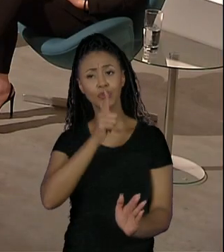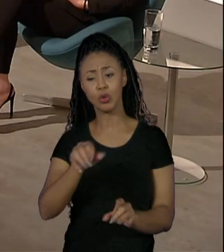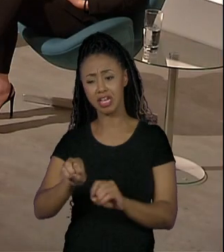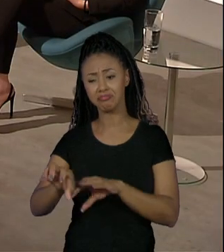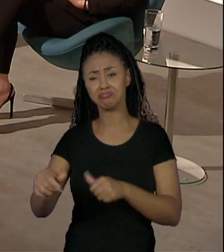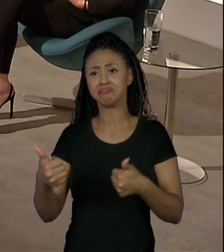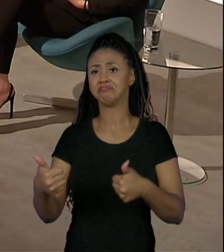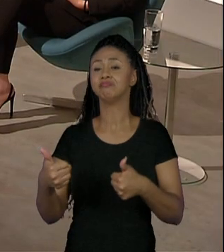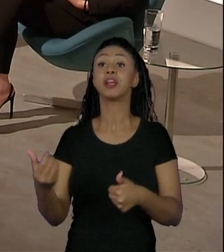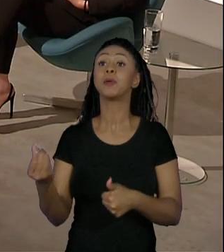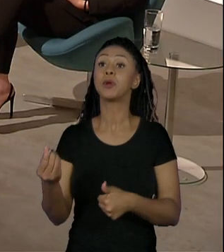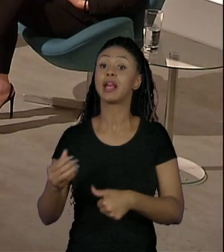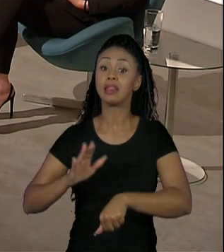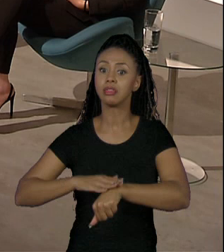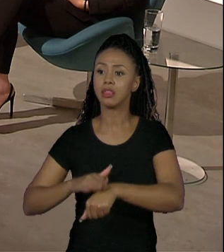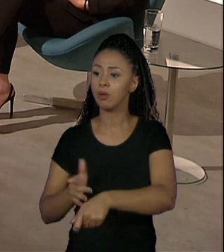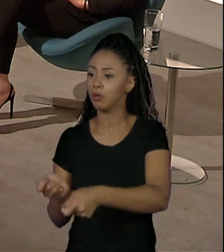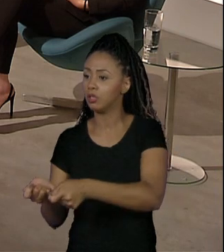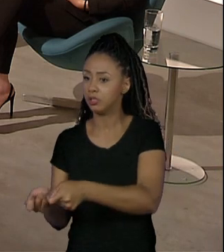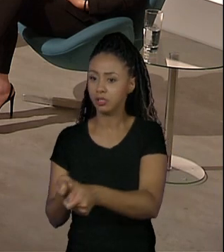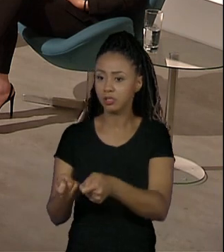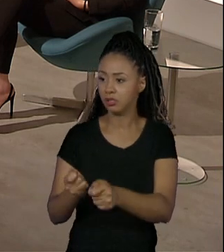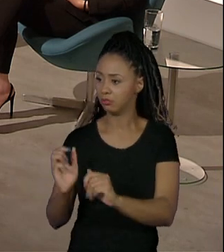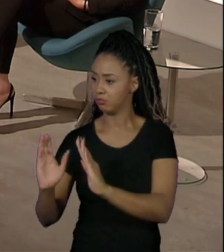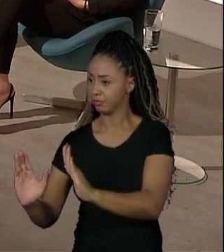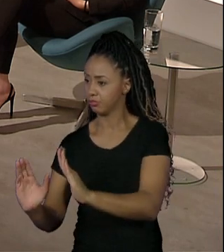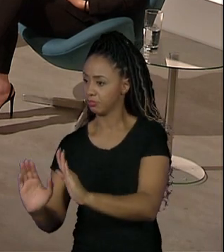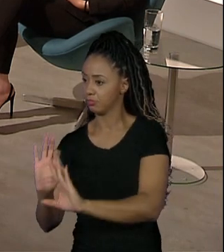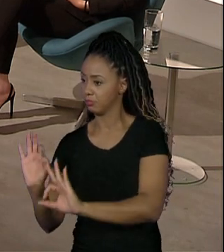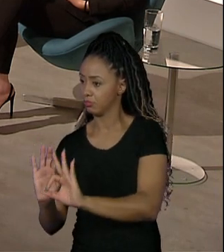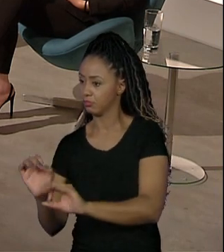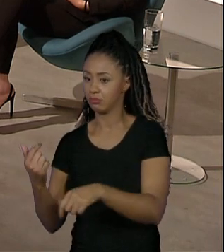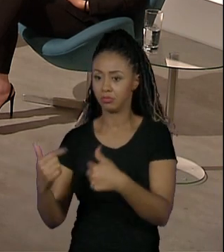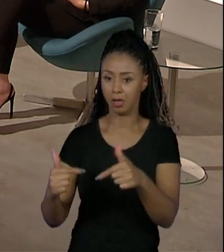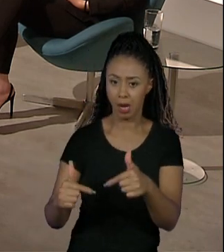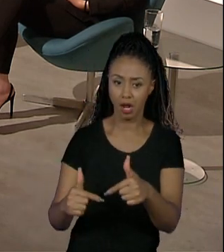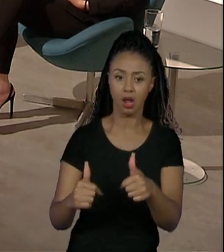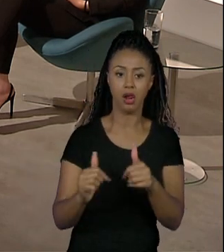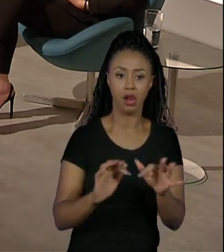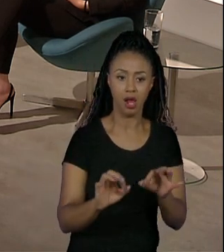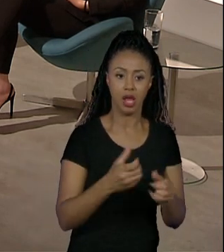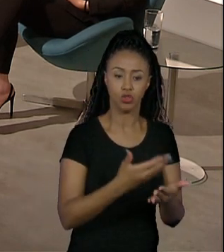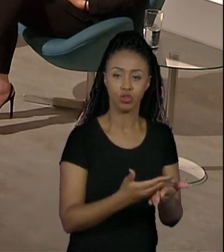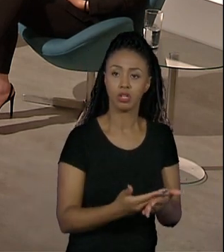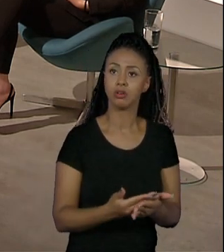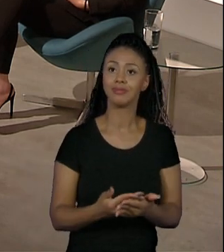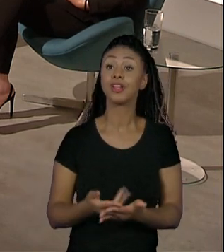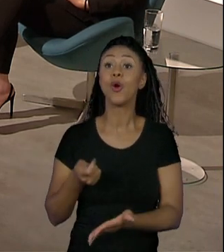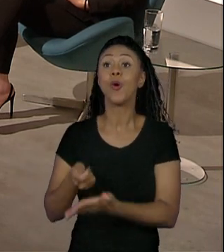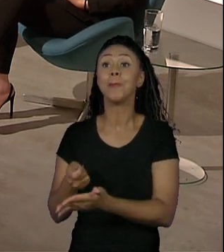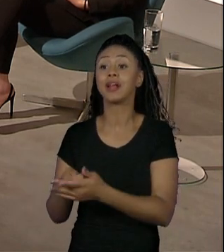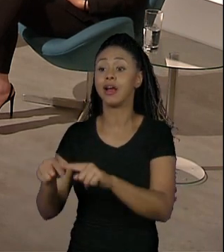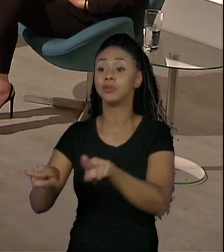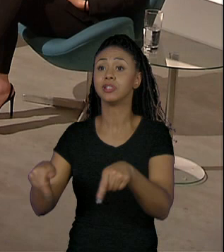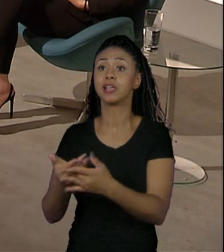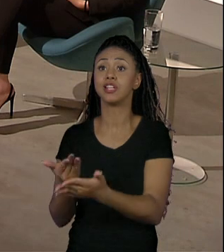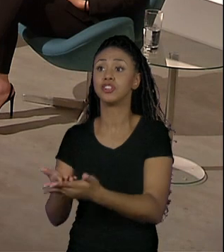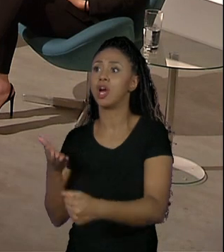Porque é uma questão de gestão de tempo, de você poder, de fato, organizar as suas tarefas. Porque ele não vai ser obrigado a estar numa sala de aula,